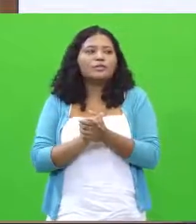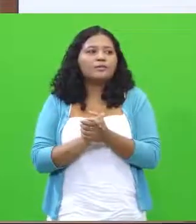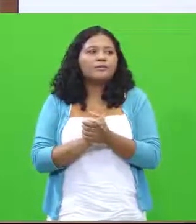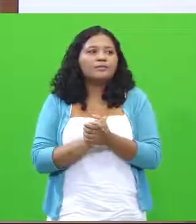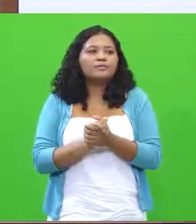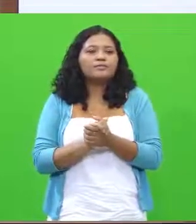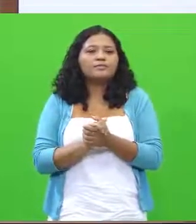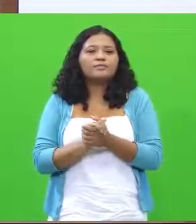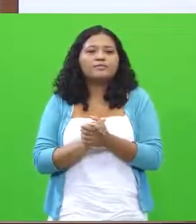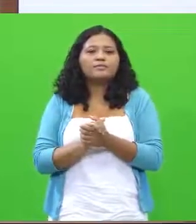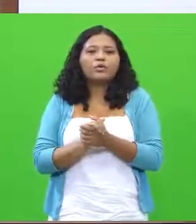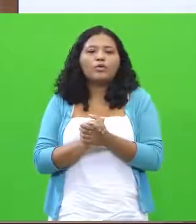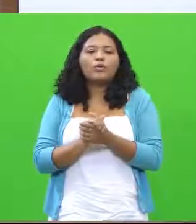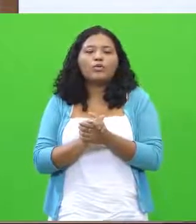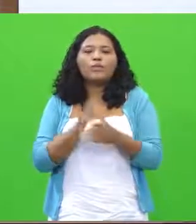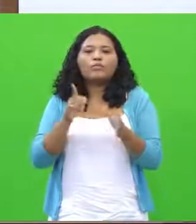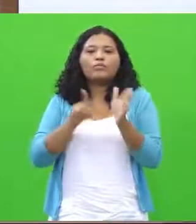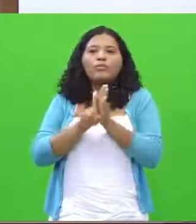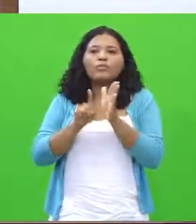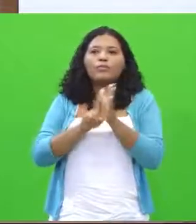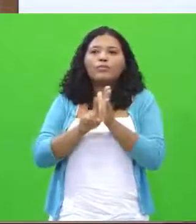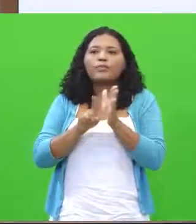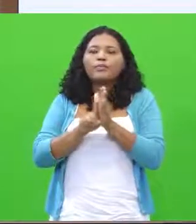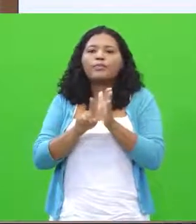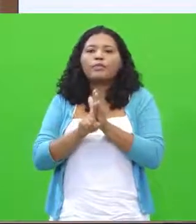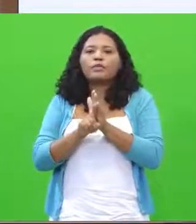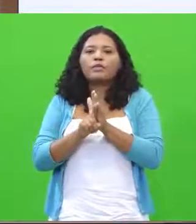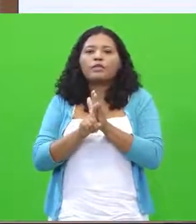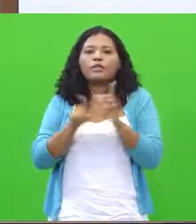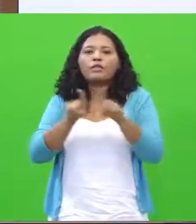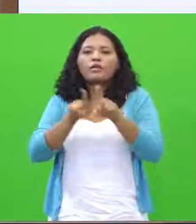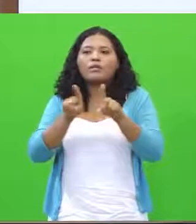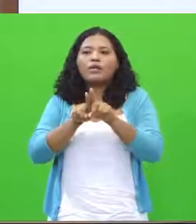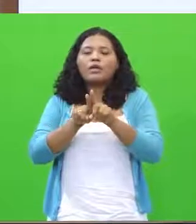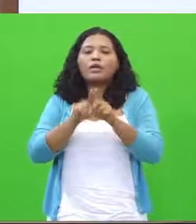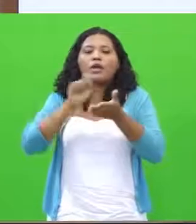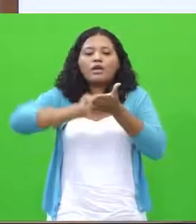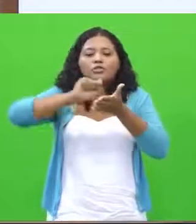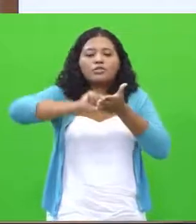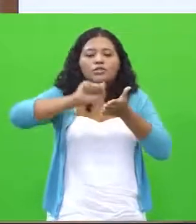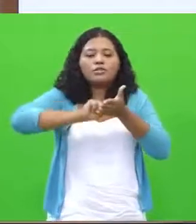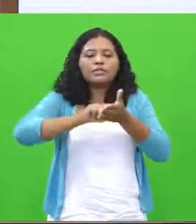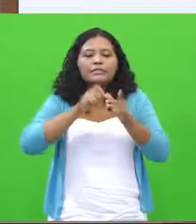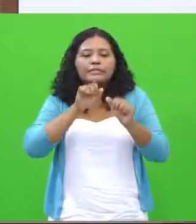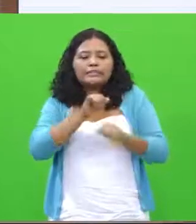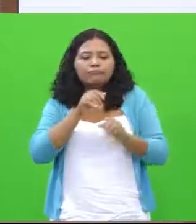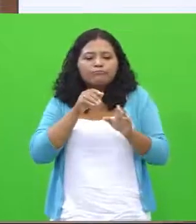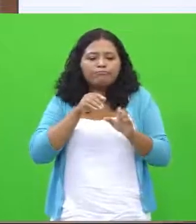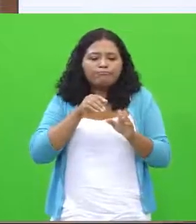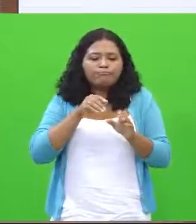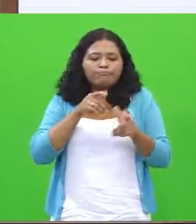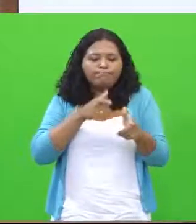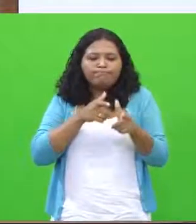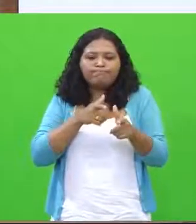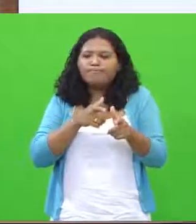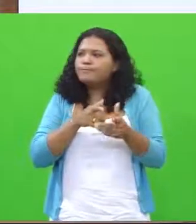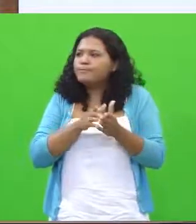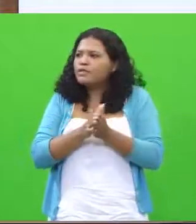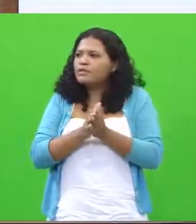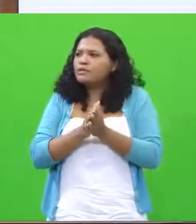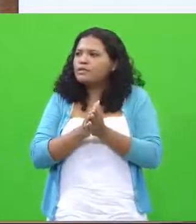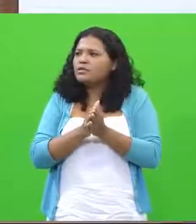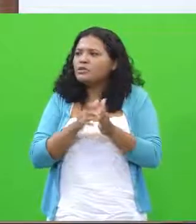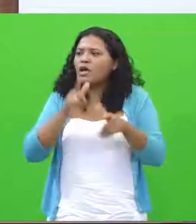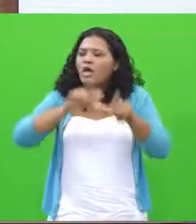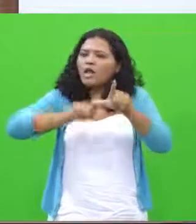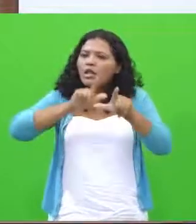um questionamento com relação a questão da caligrafia se ela influencia ou não na nota do Enem